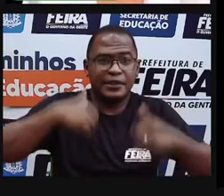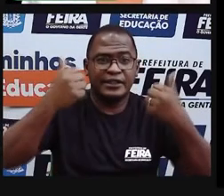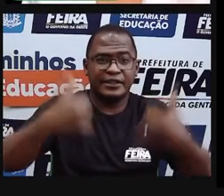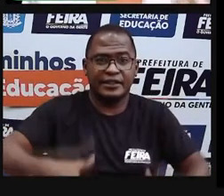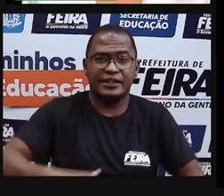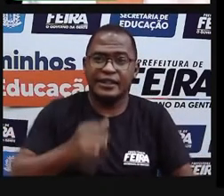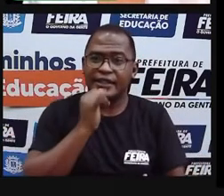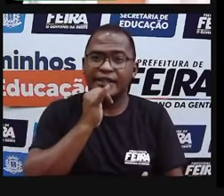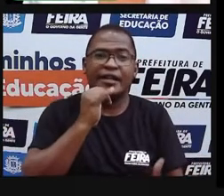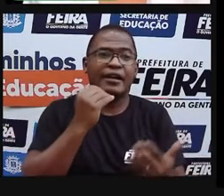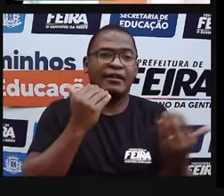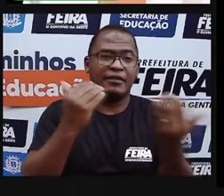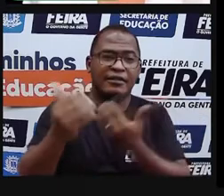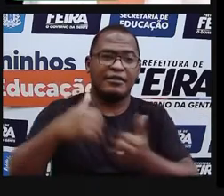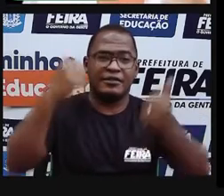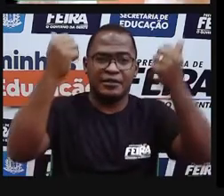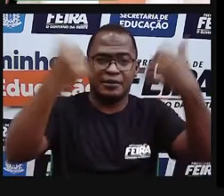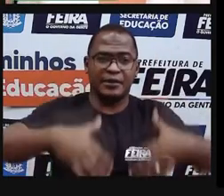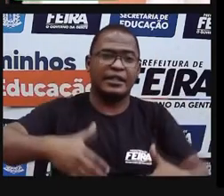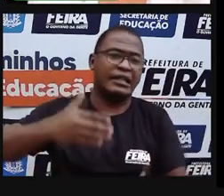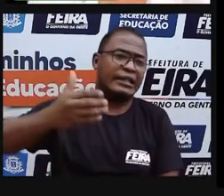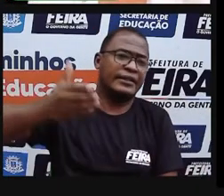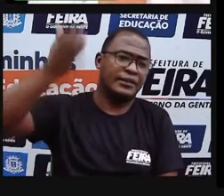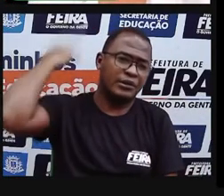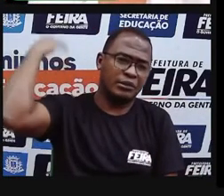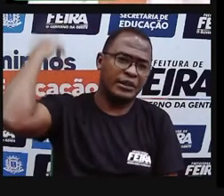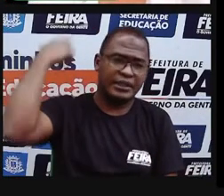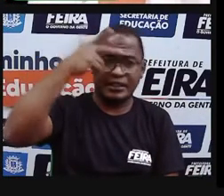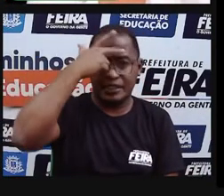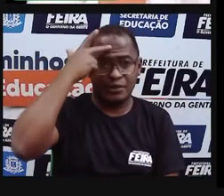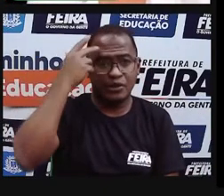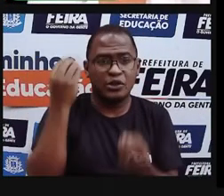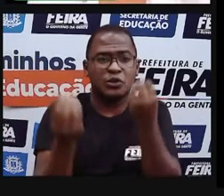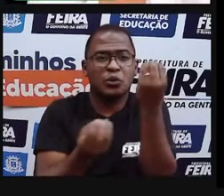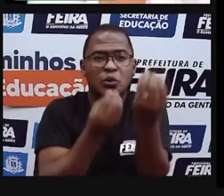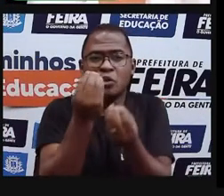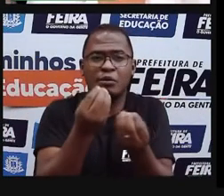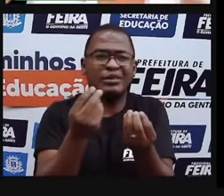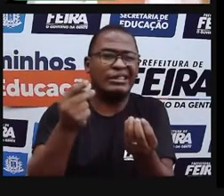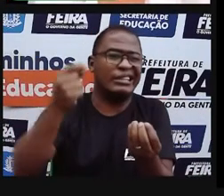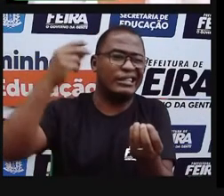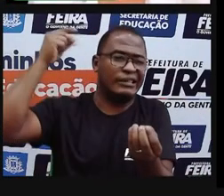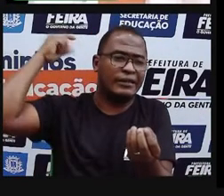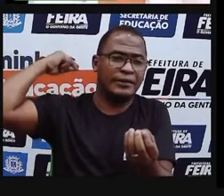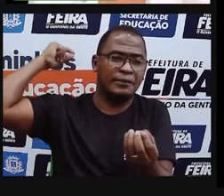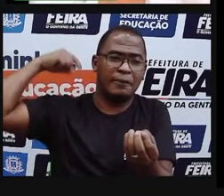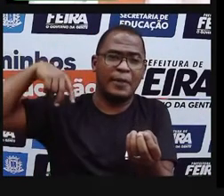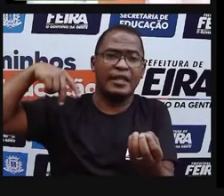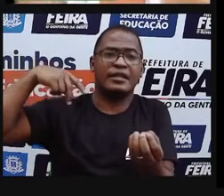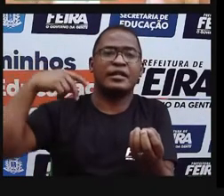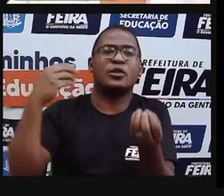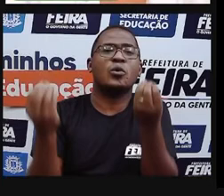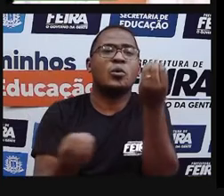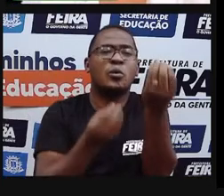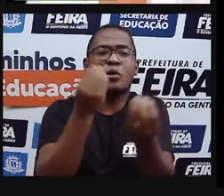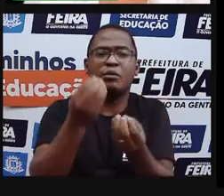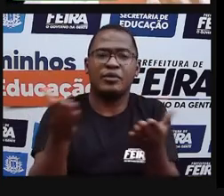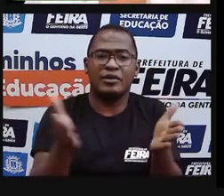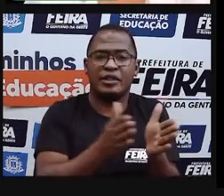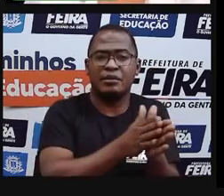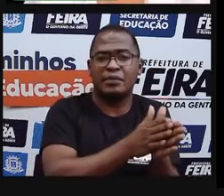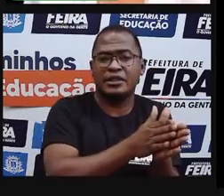a alimentação dos homens pré-históricos. Para a gente entender um pouco essa evolução. Essa mudança